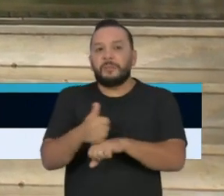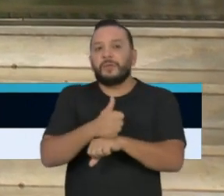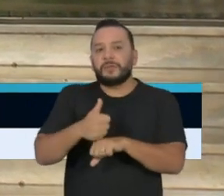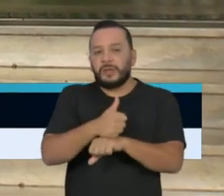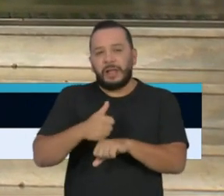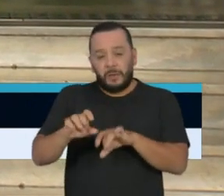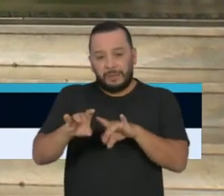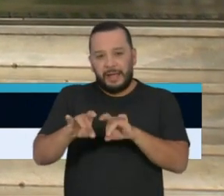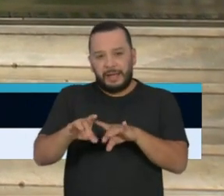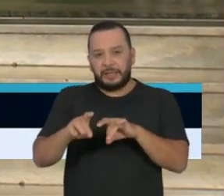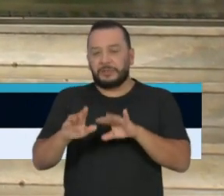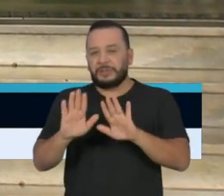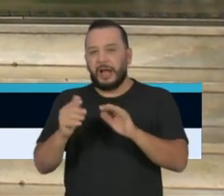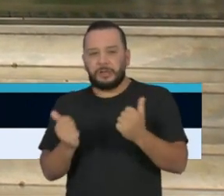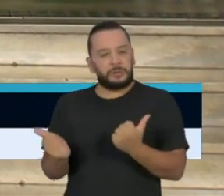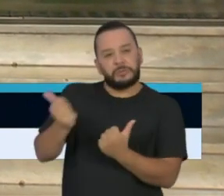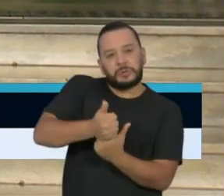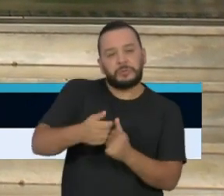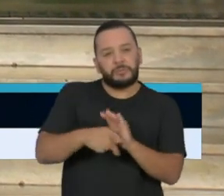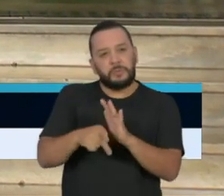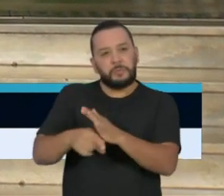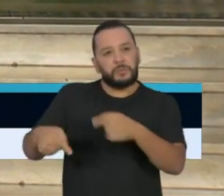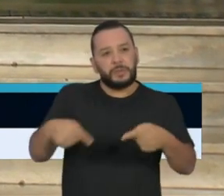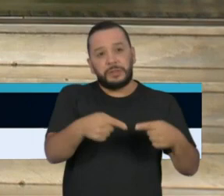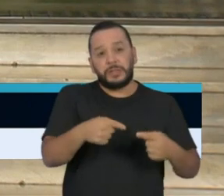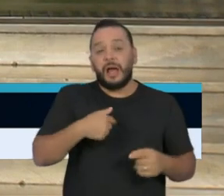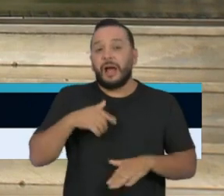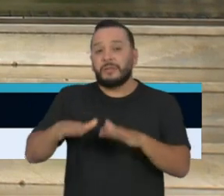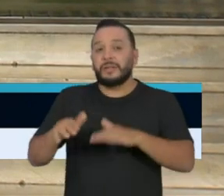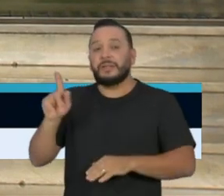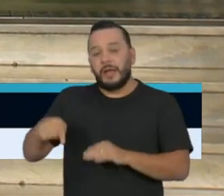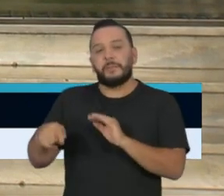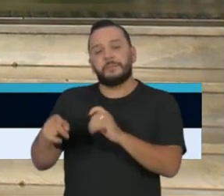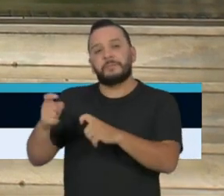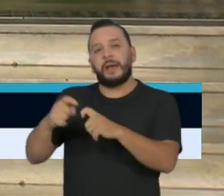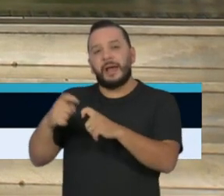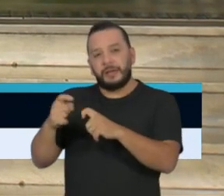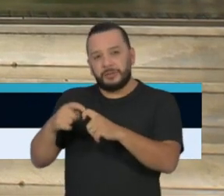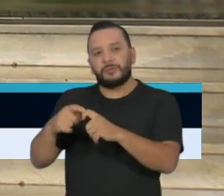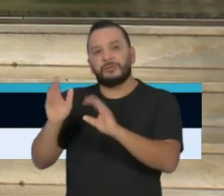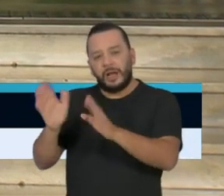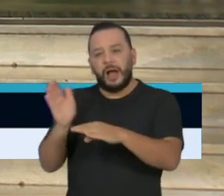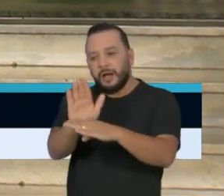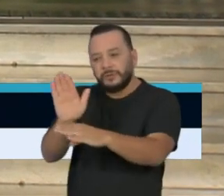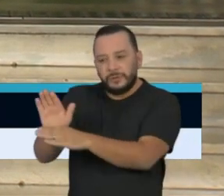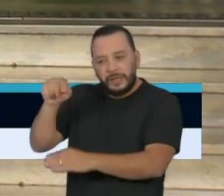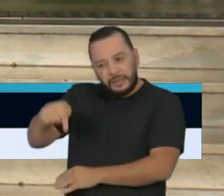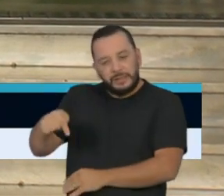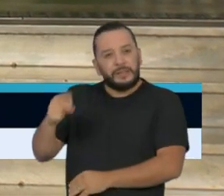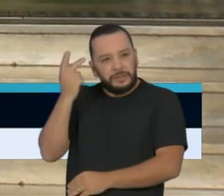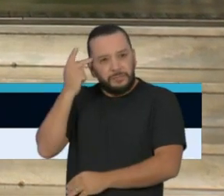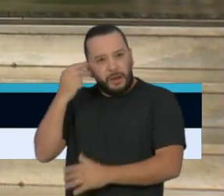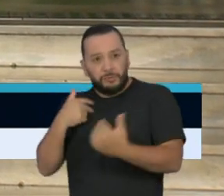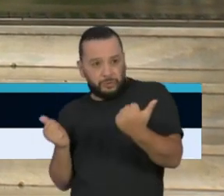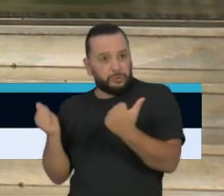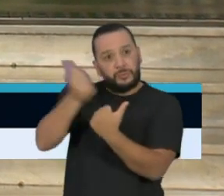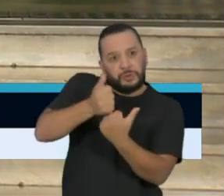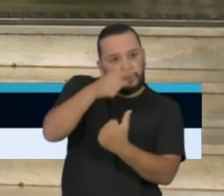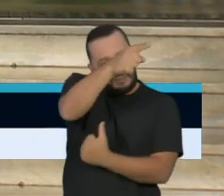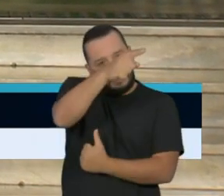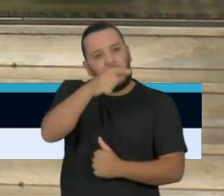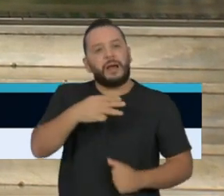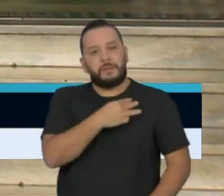colaborado com o sistema público de saúde de São Paulo. E, para terminar, queria a sua avaliação pessoal sobre como está